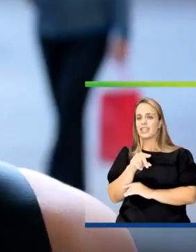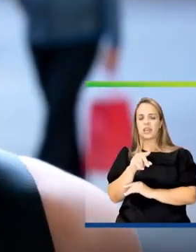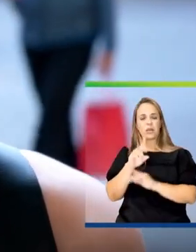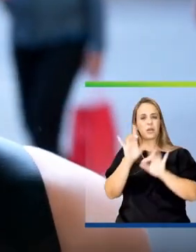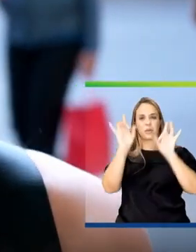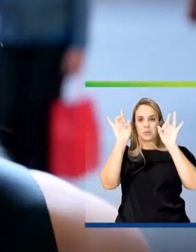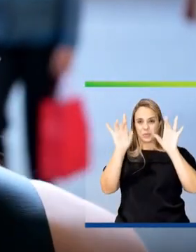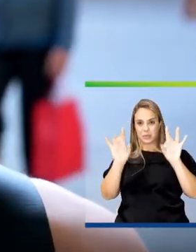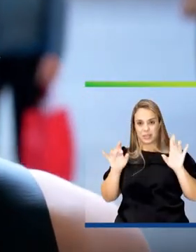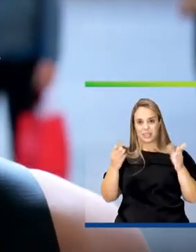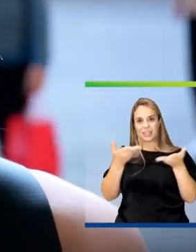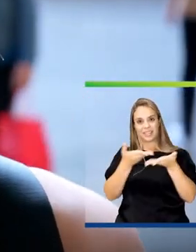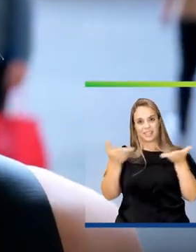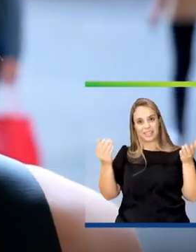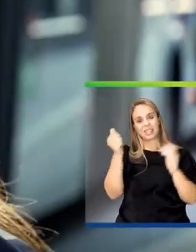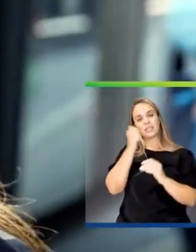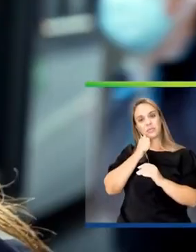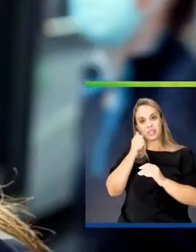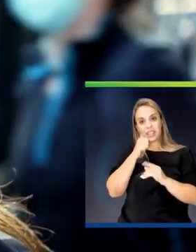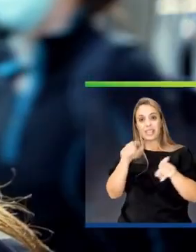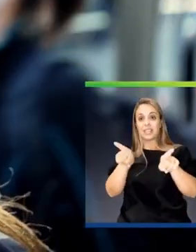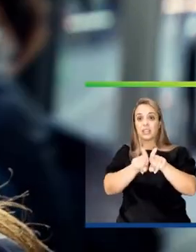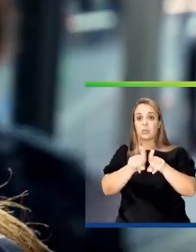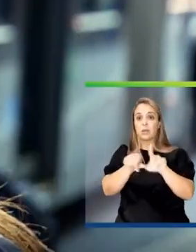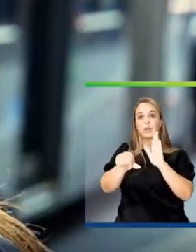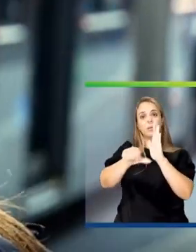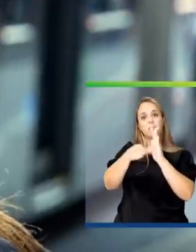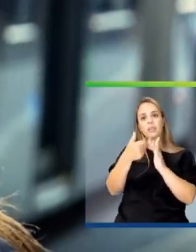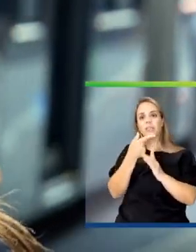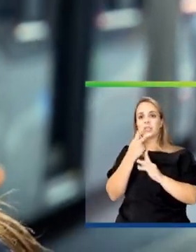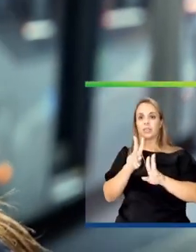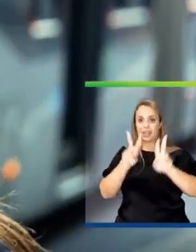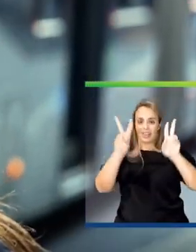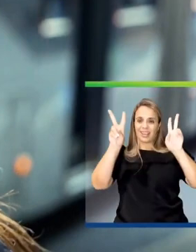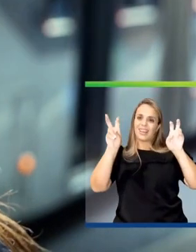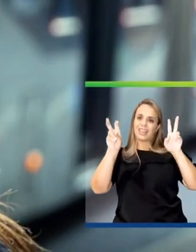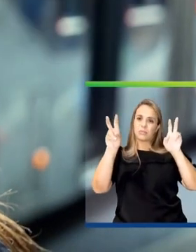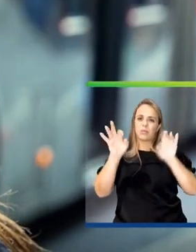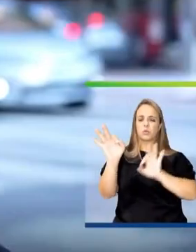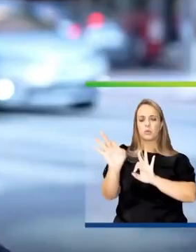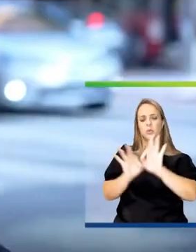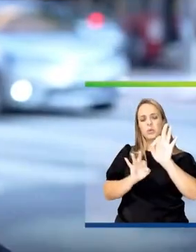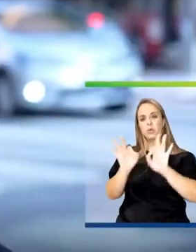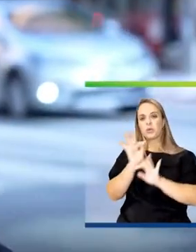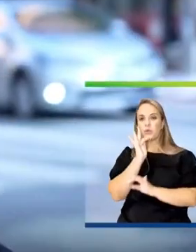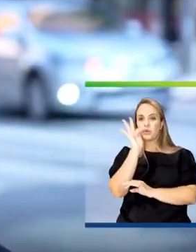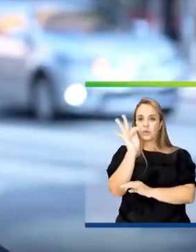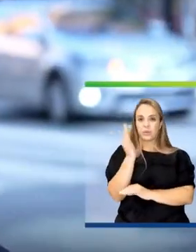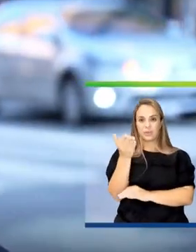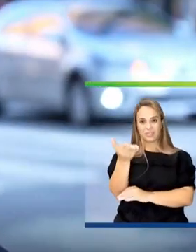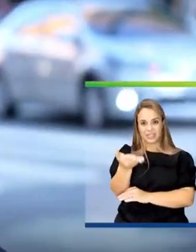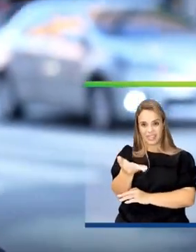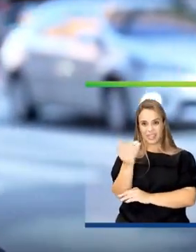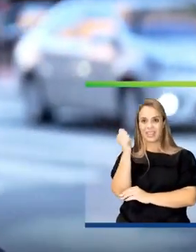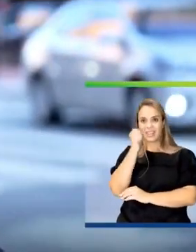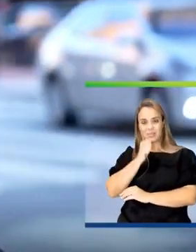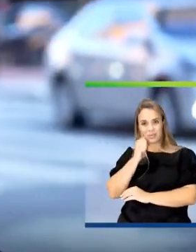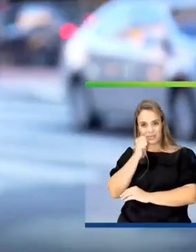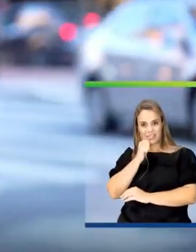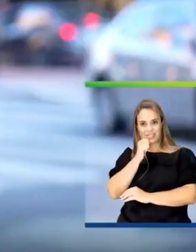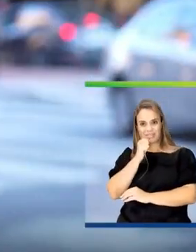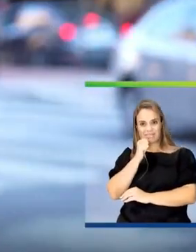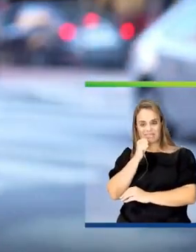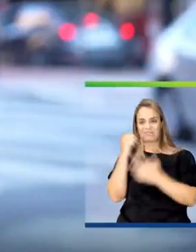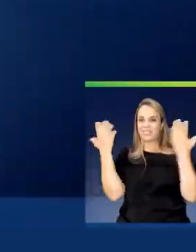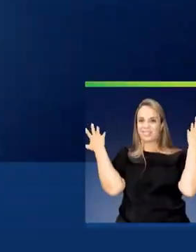é mais do que homenagem às mulheres. É só a primeira de muitas vezes em que eu vou falar dos meus planos para